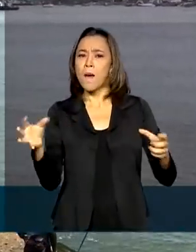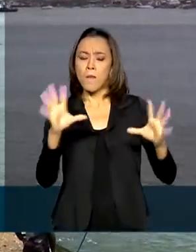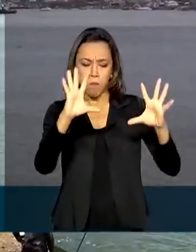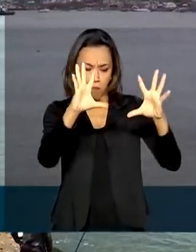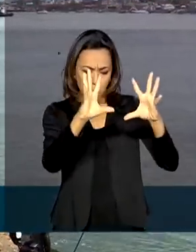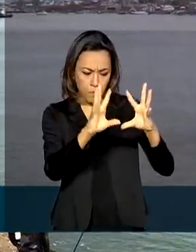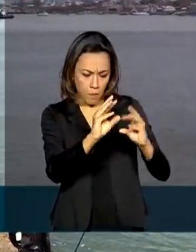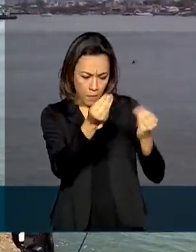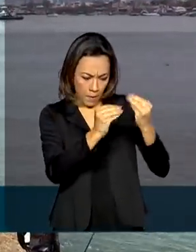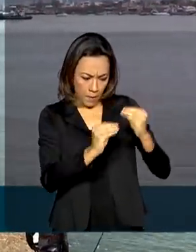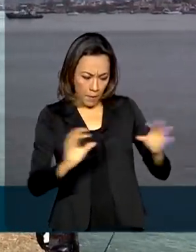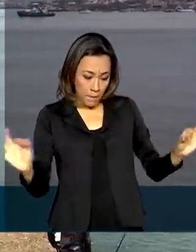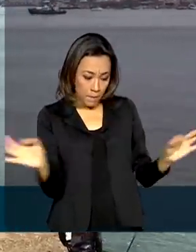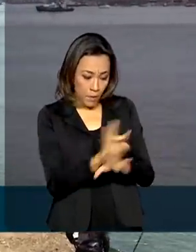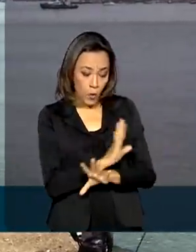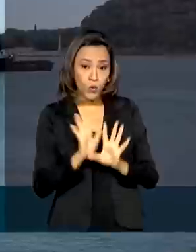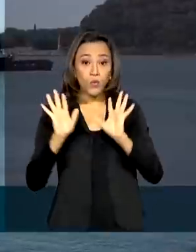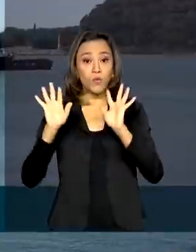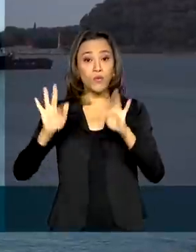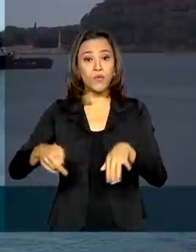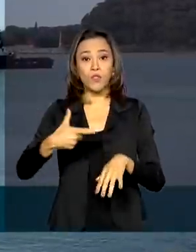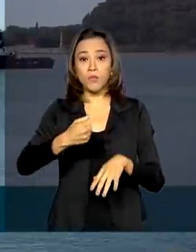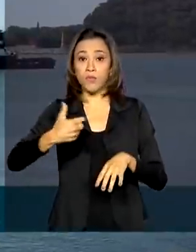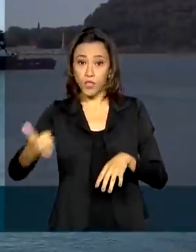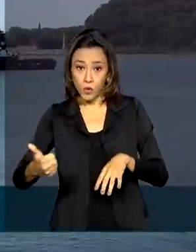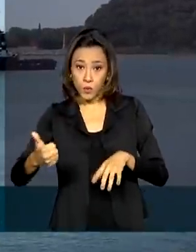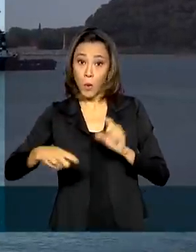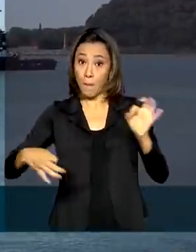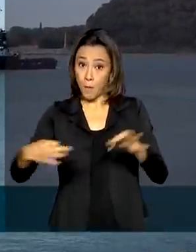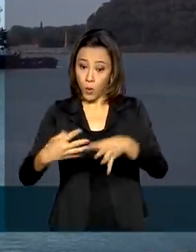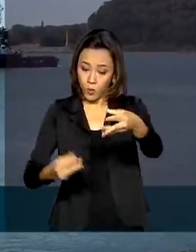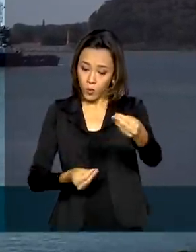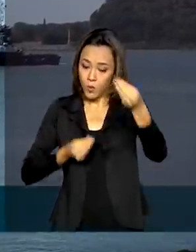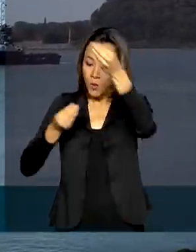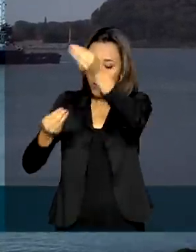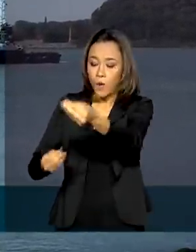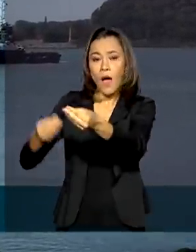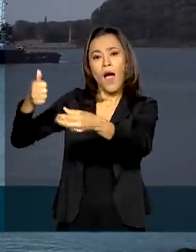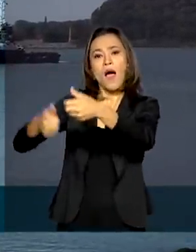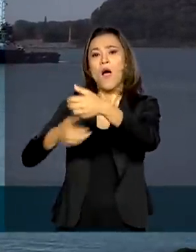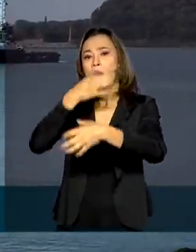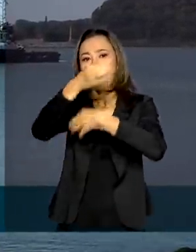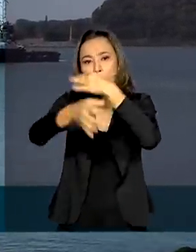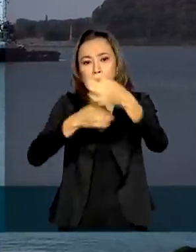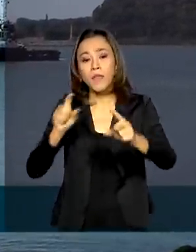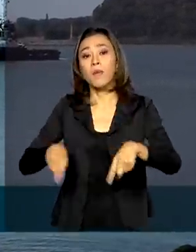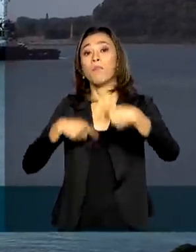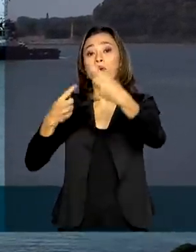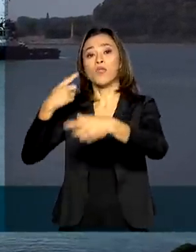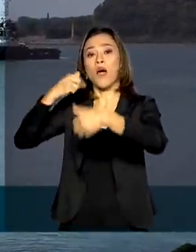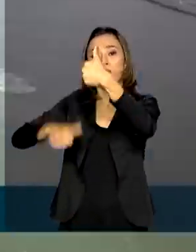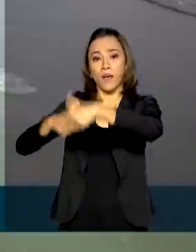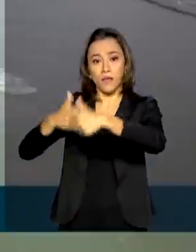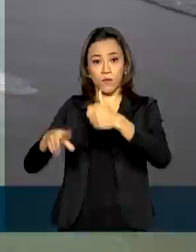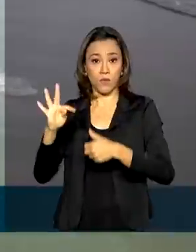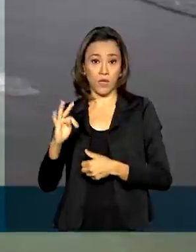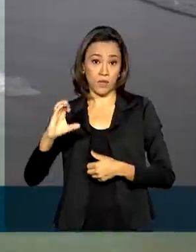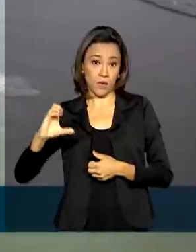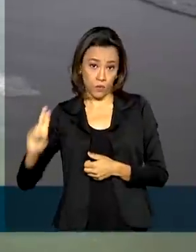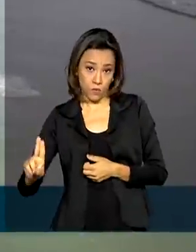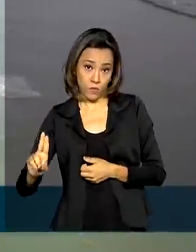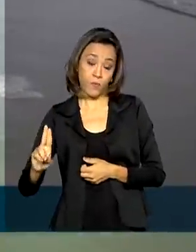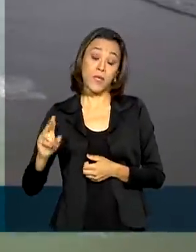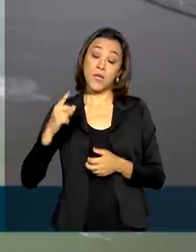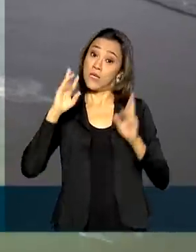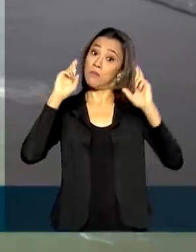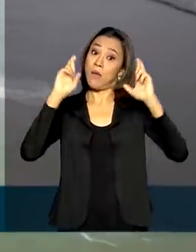2021. Depois, o processo segue para a consulta pública e análise do Tribunal de Contas da União. A expectativa